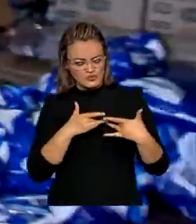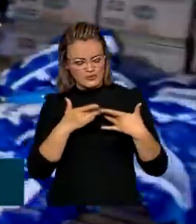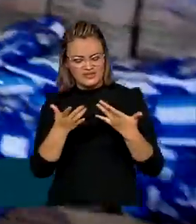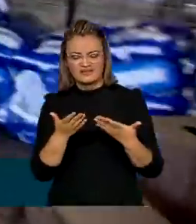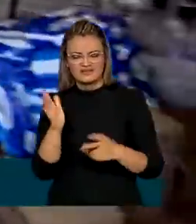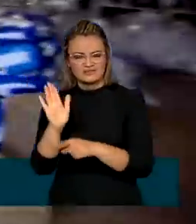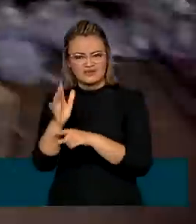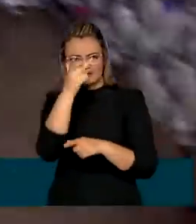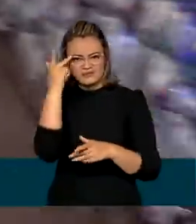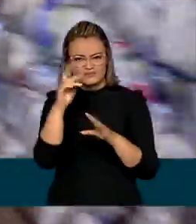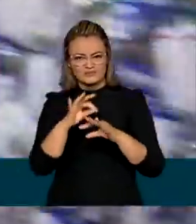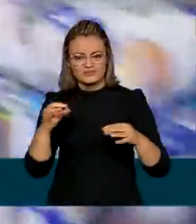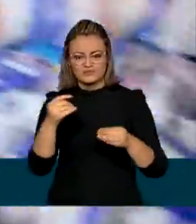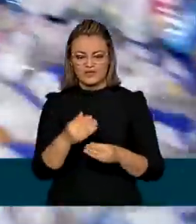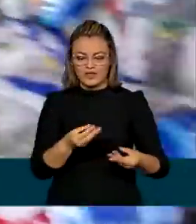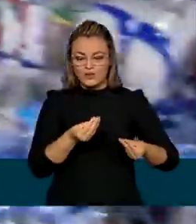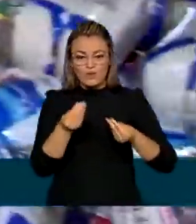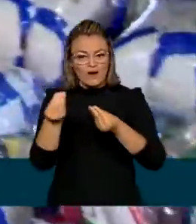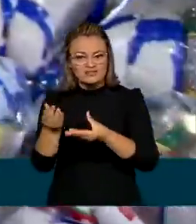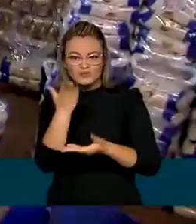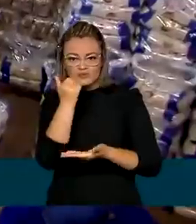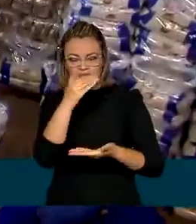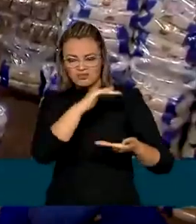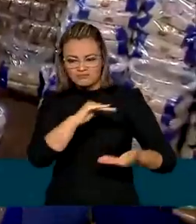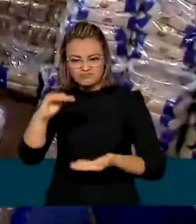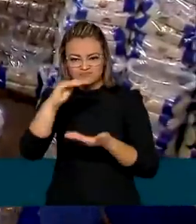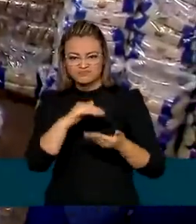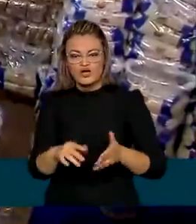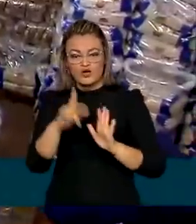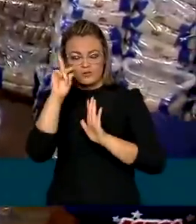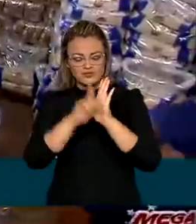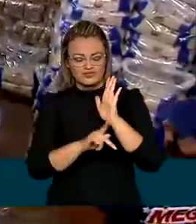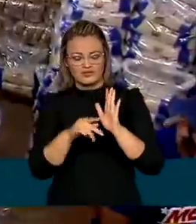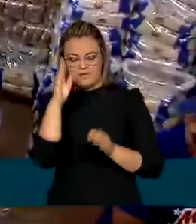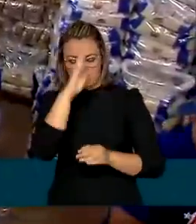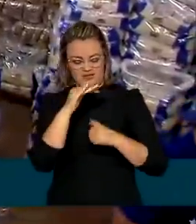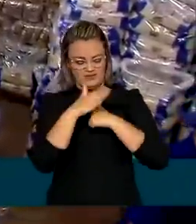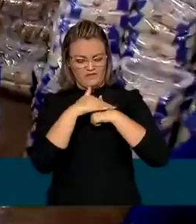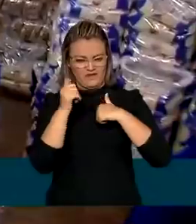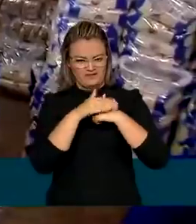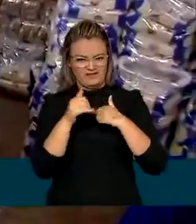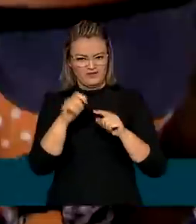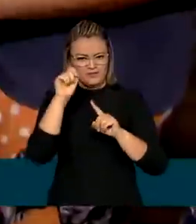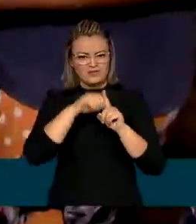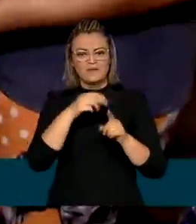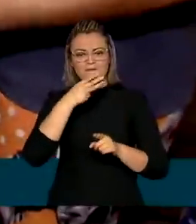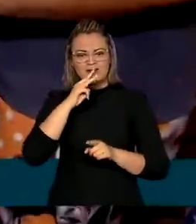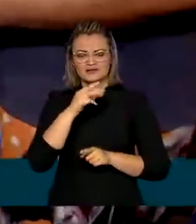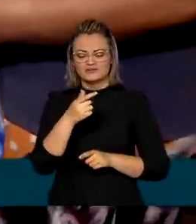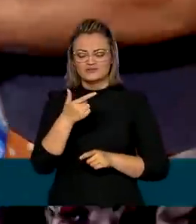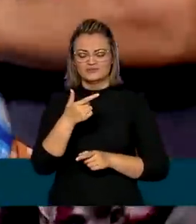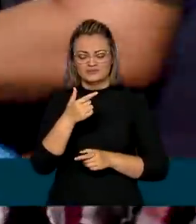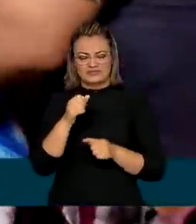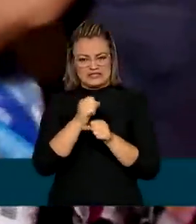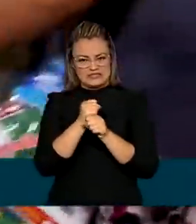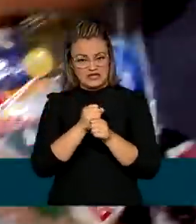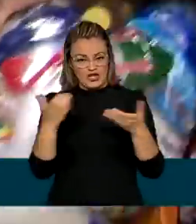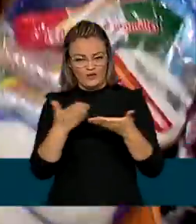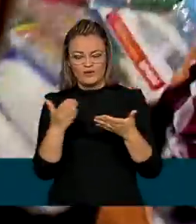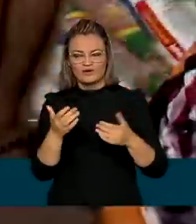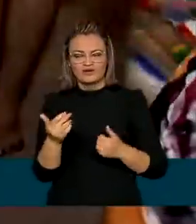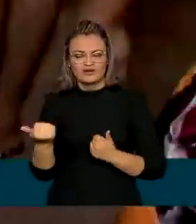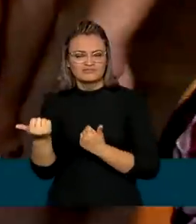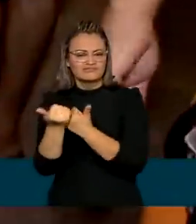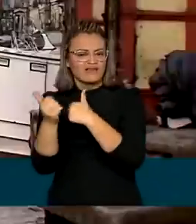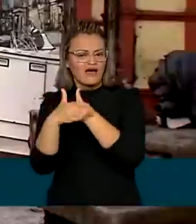todos. É por meio de doações de cestas básicas que o projeto Brasil Fraterno, desde março de 2021, leva conforto social